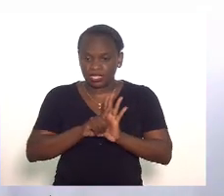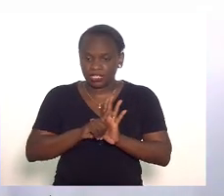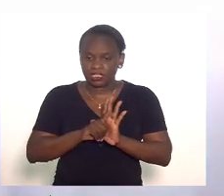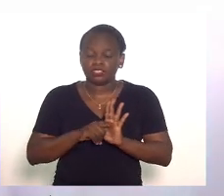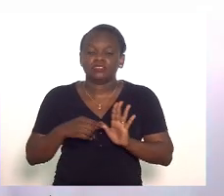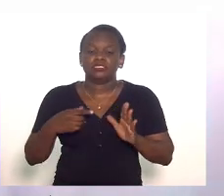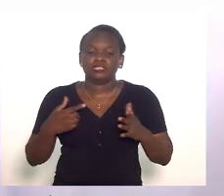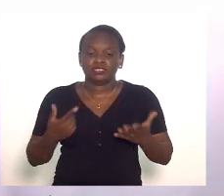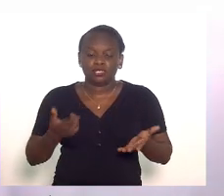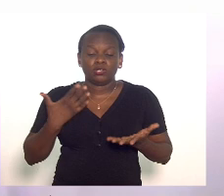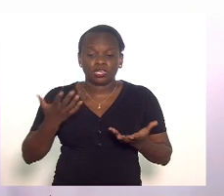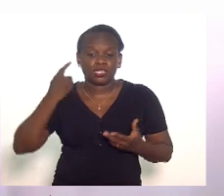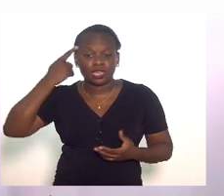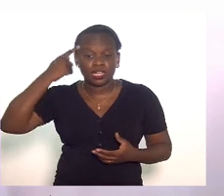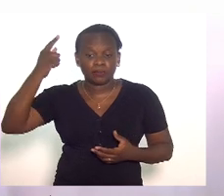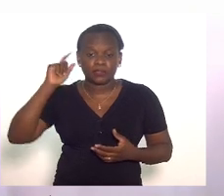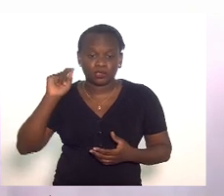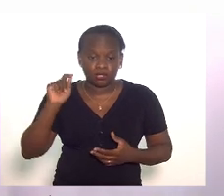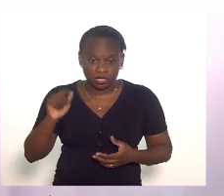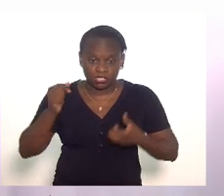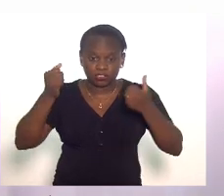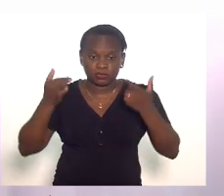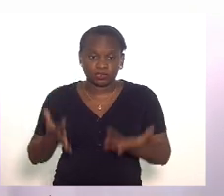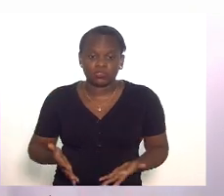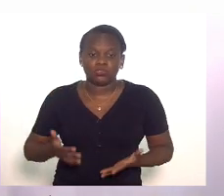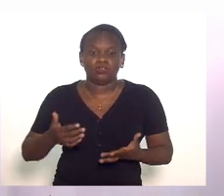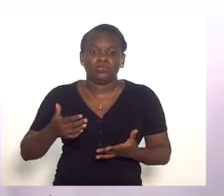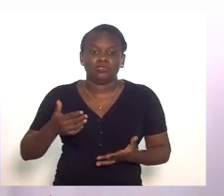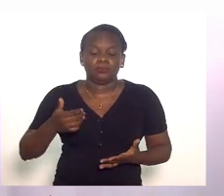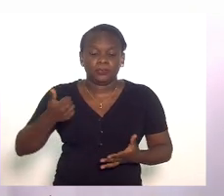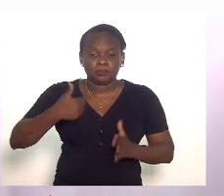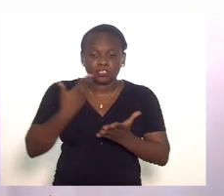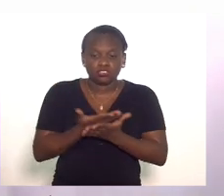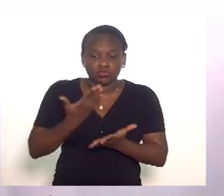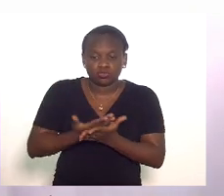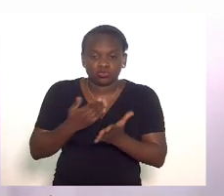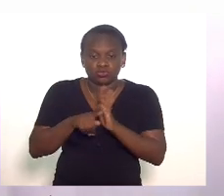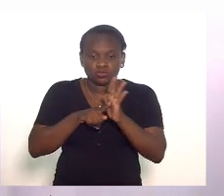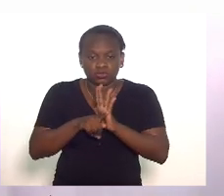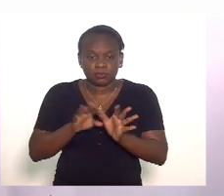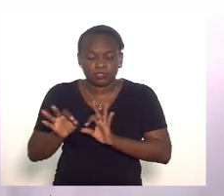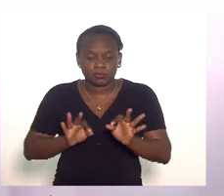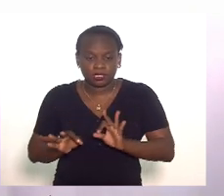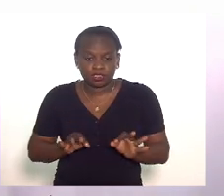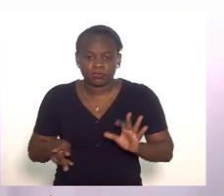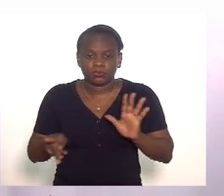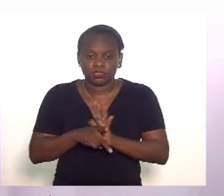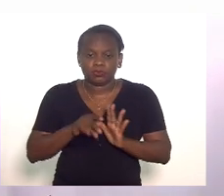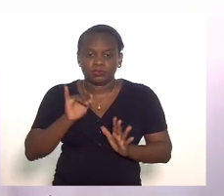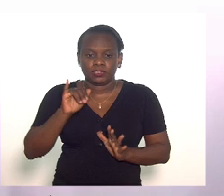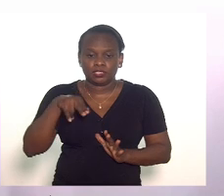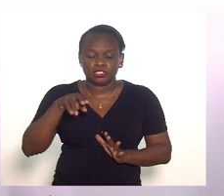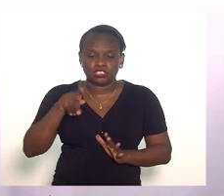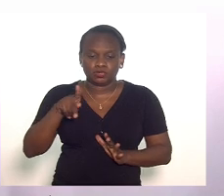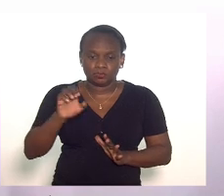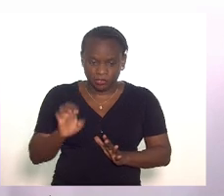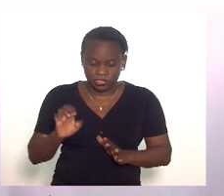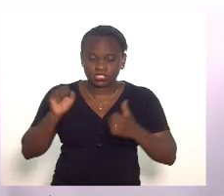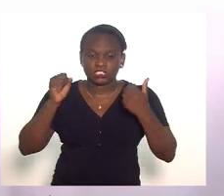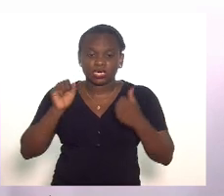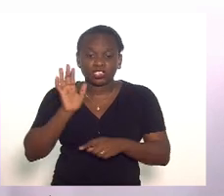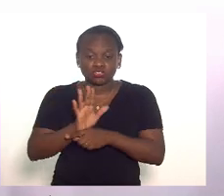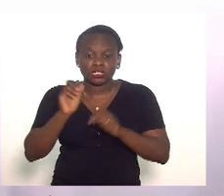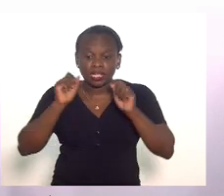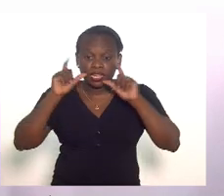e eu quero lembrar o que disse o primeiro estudo produzido pelo Instituto Segurança Pública que nos